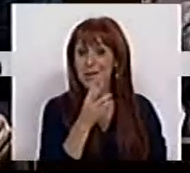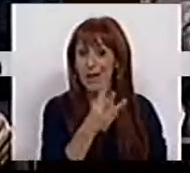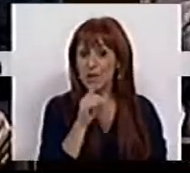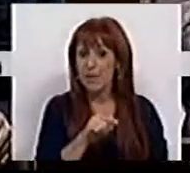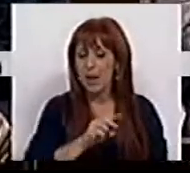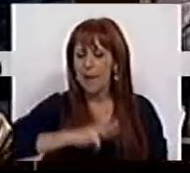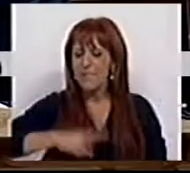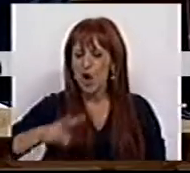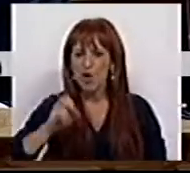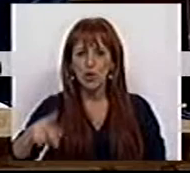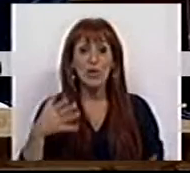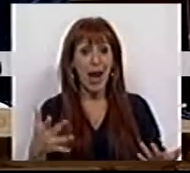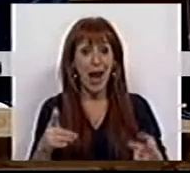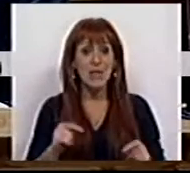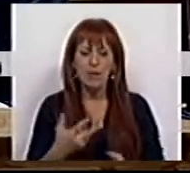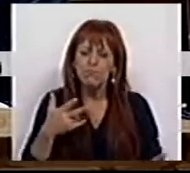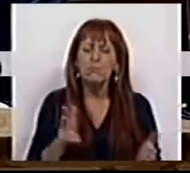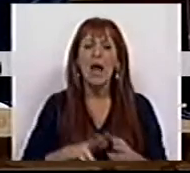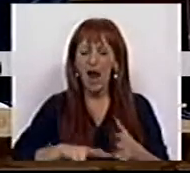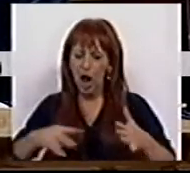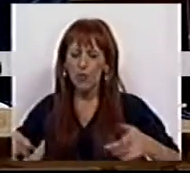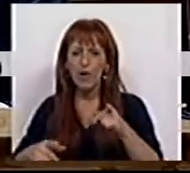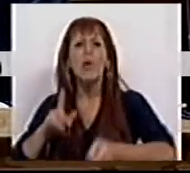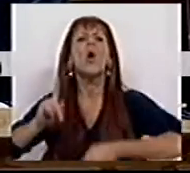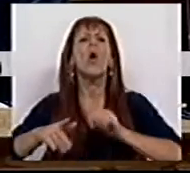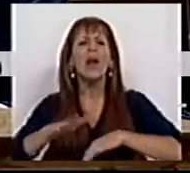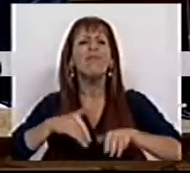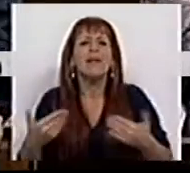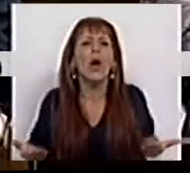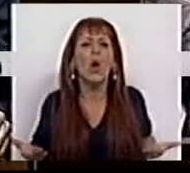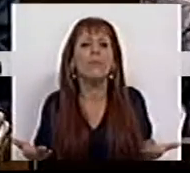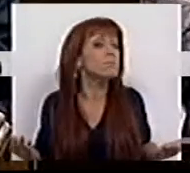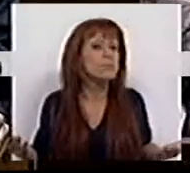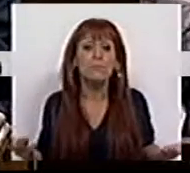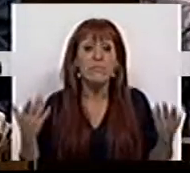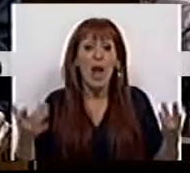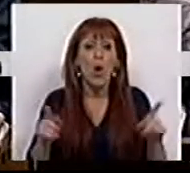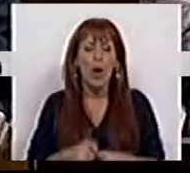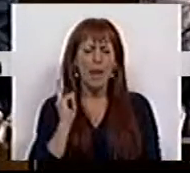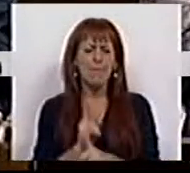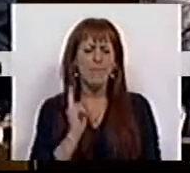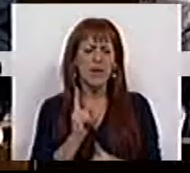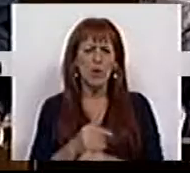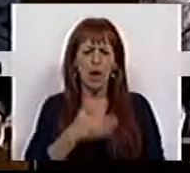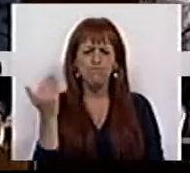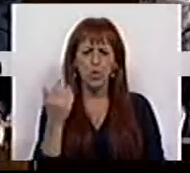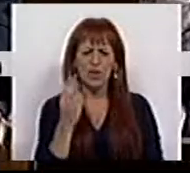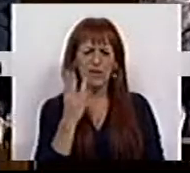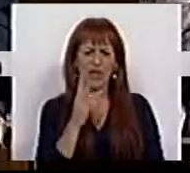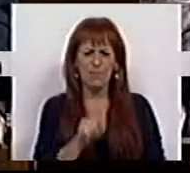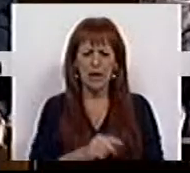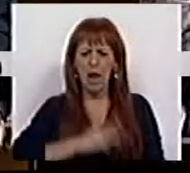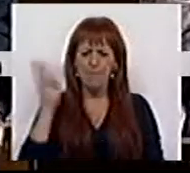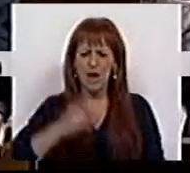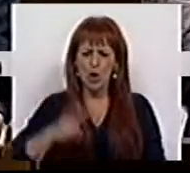mil milhões de euros. Essa foi a verdadeira reforma. E o que é feito agora? O que é feito agora é manter esse abuso dos 3 mil